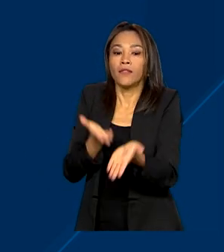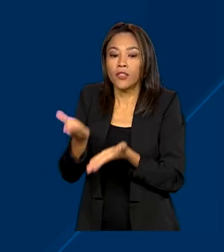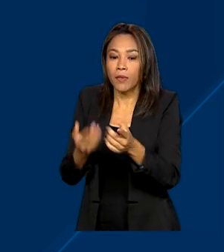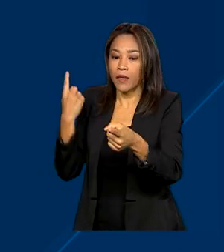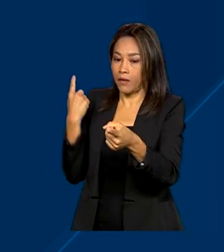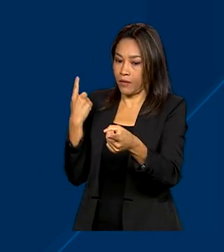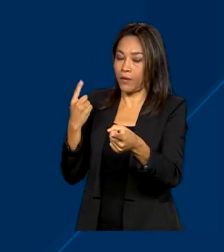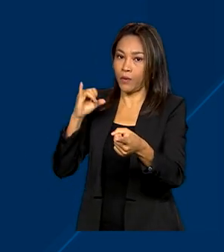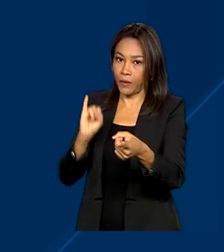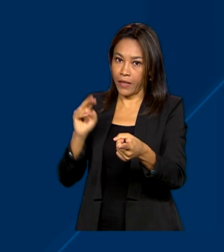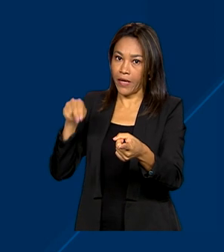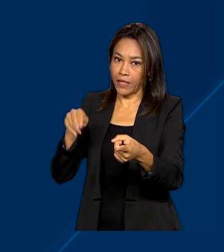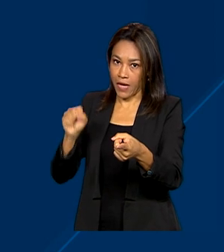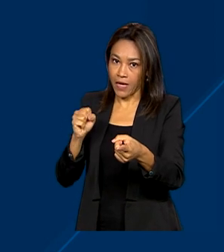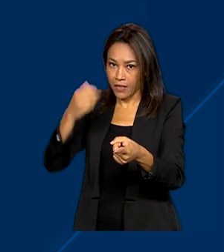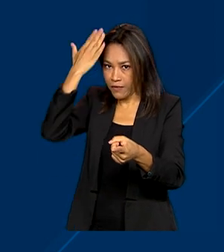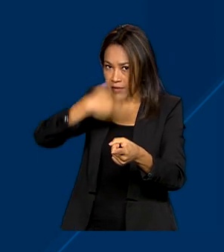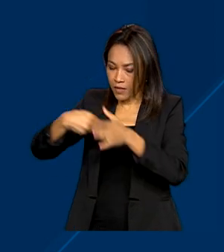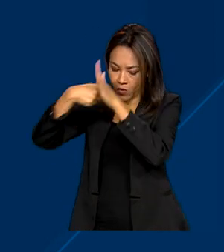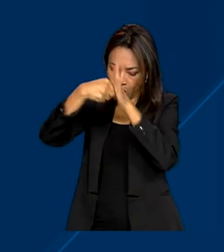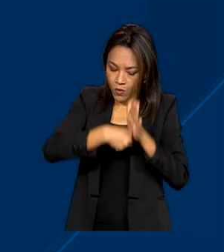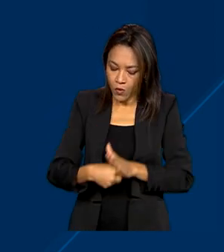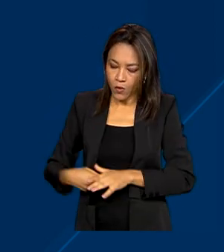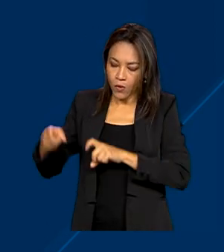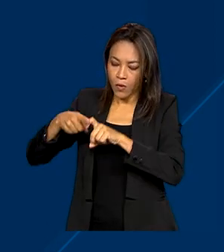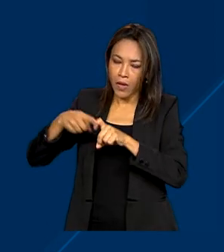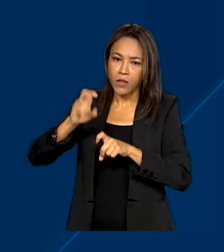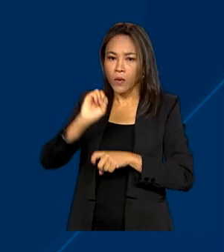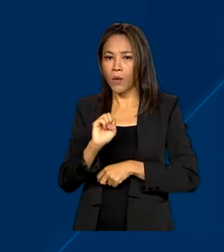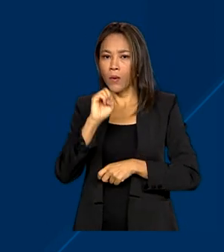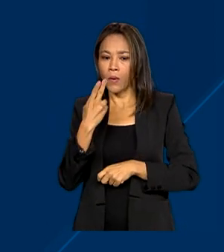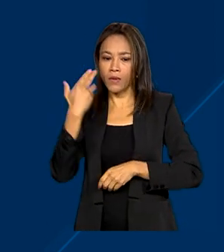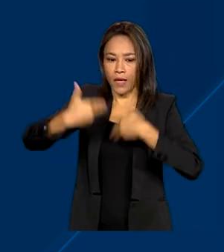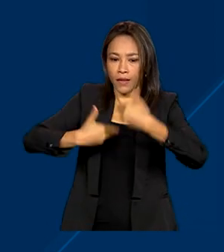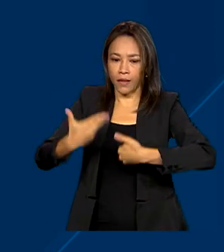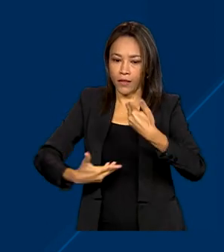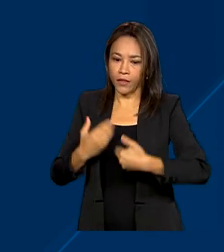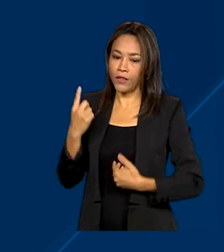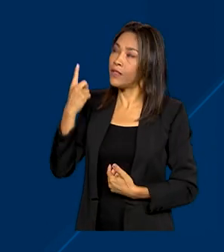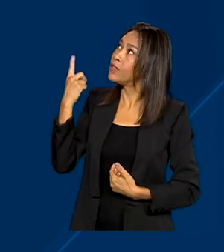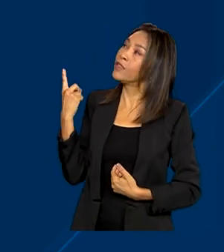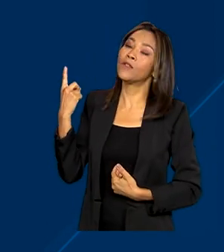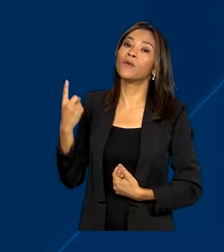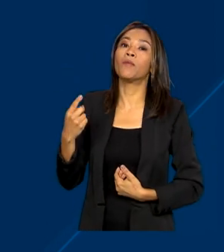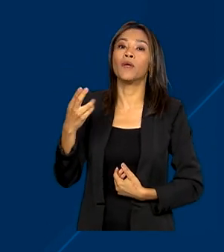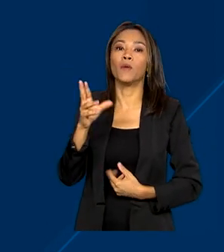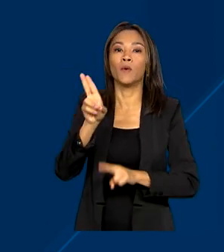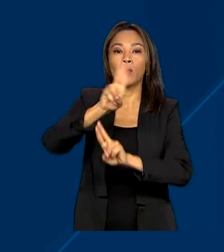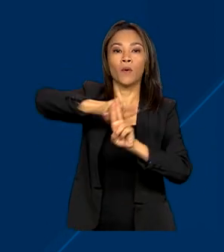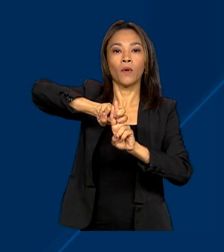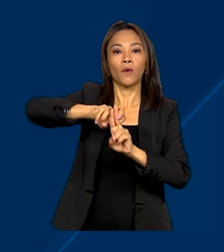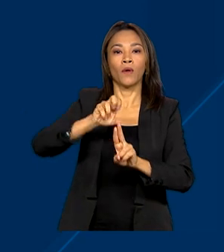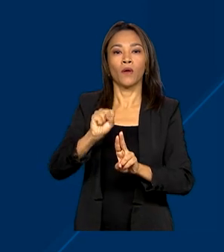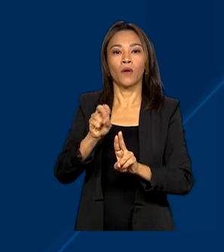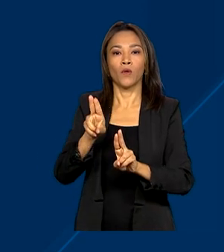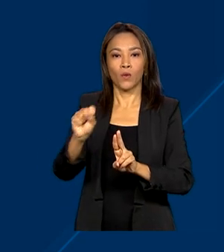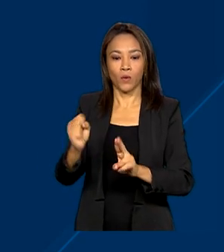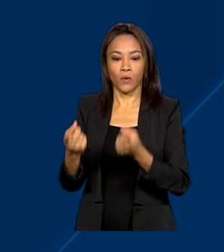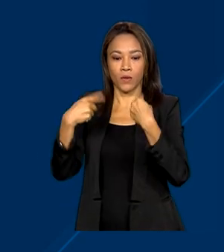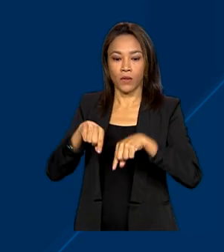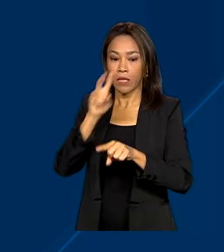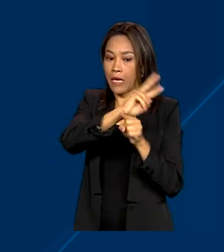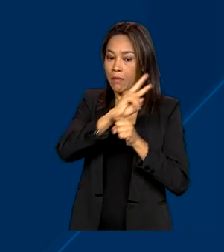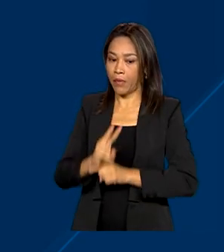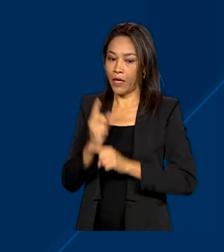INSS, fazer perícia médica ou ter sido atendido pelo Sistema Público de Saúde. Empréstimos consignados,